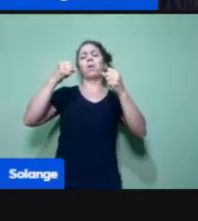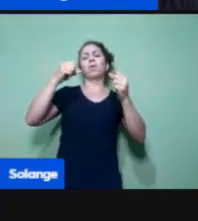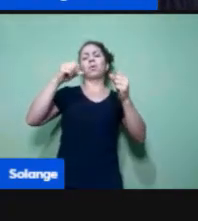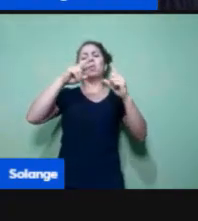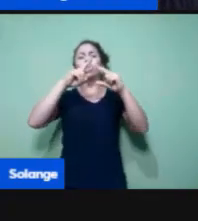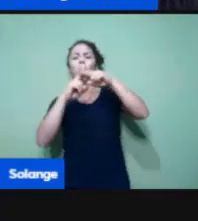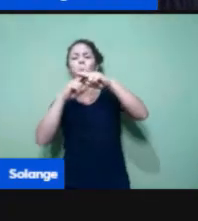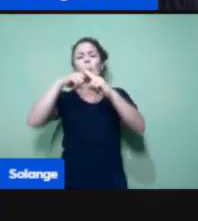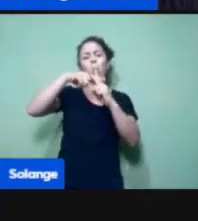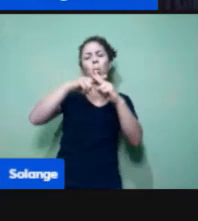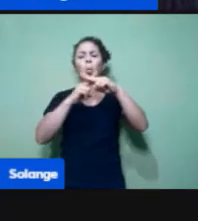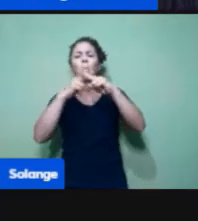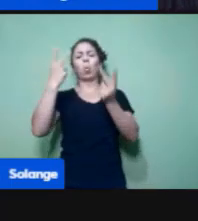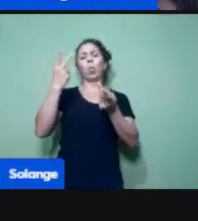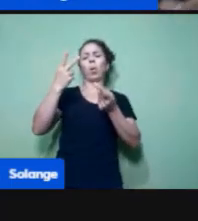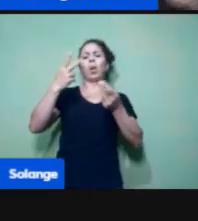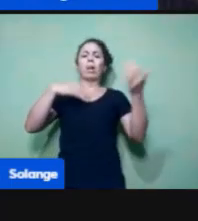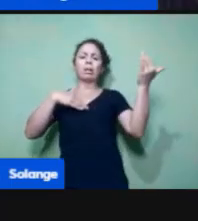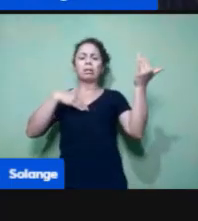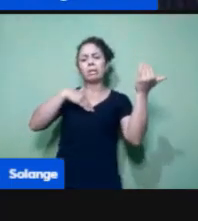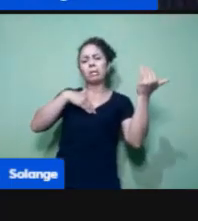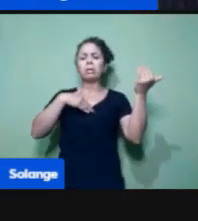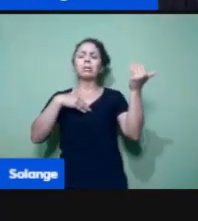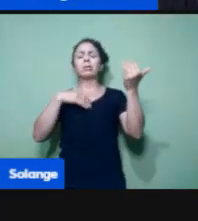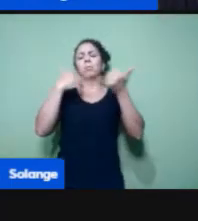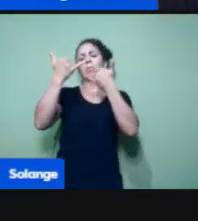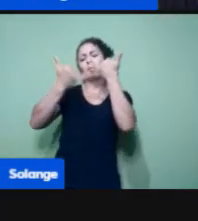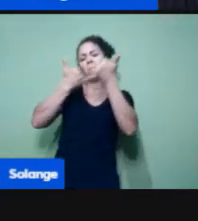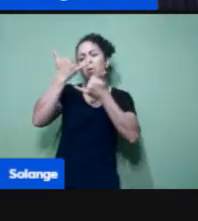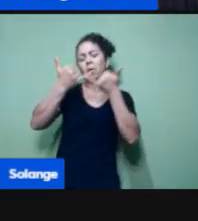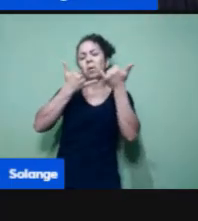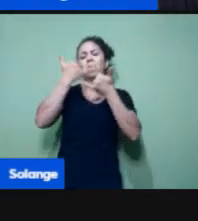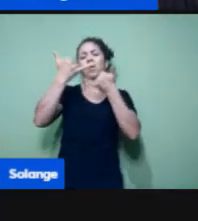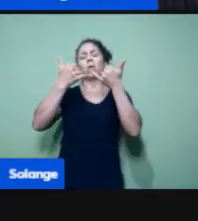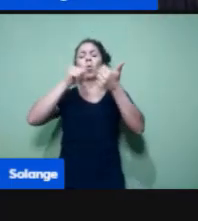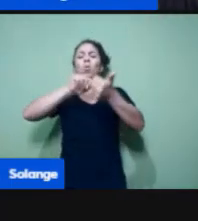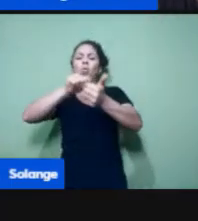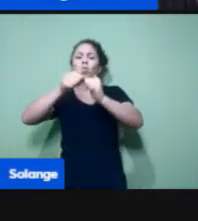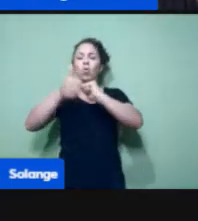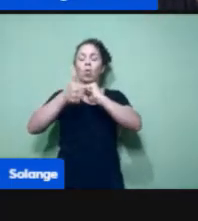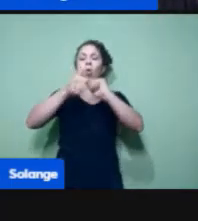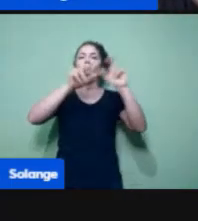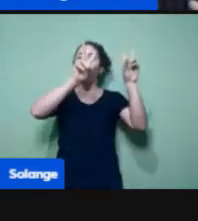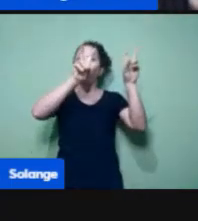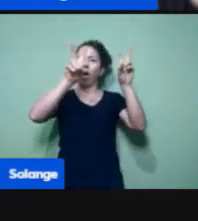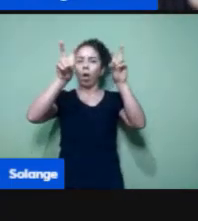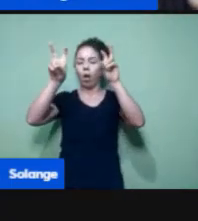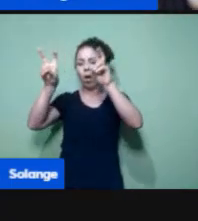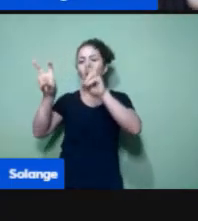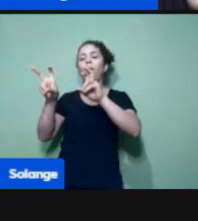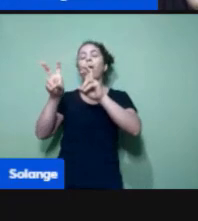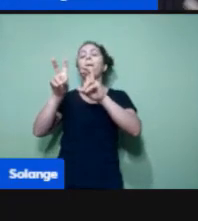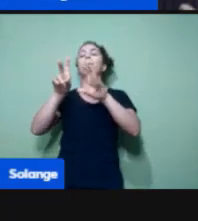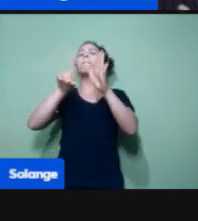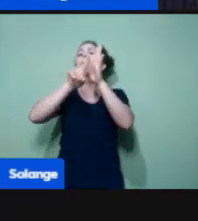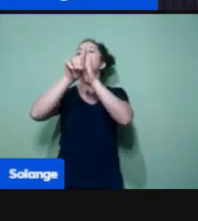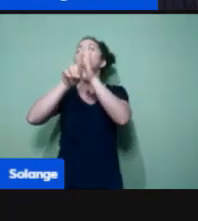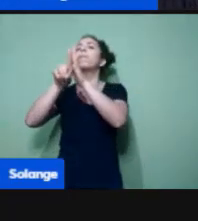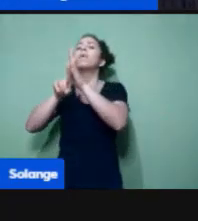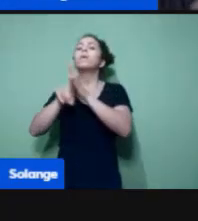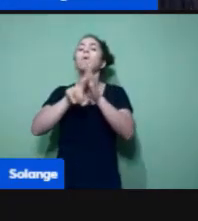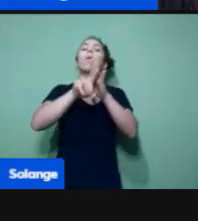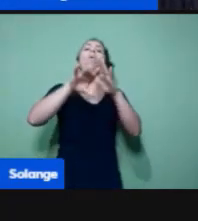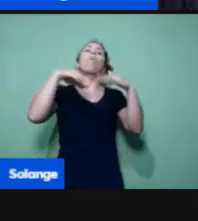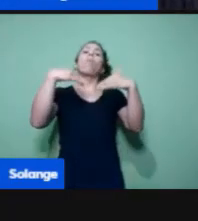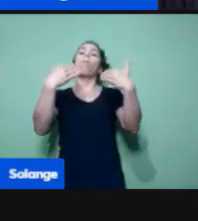brincadeiras e jogos. dentro destas temáticas, professor, pesquise quais atividades que podem ser